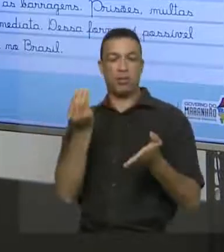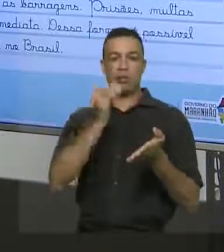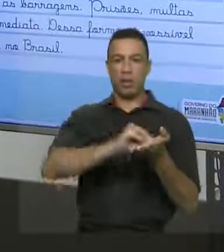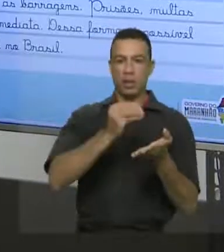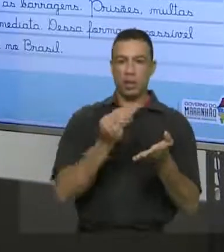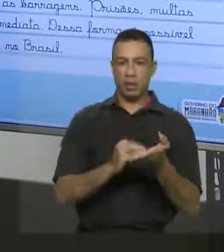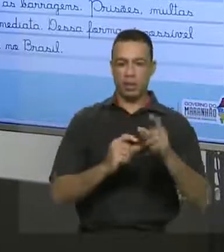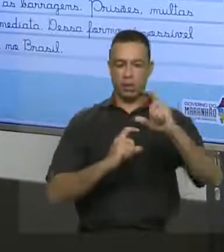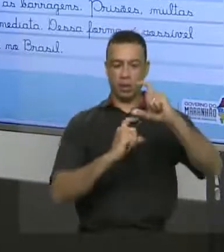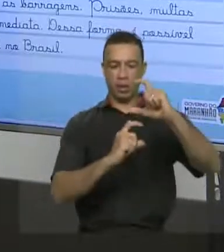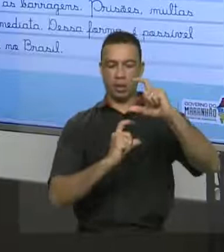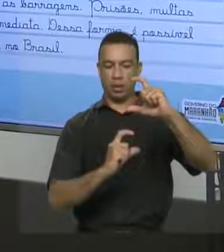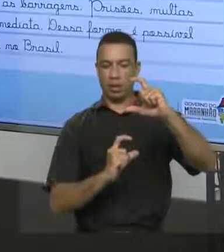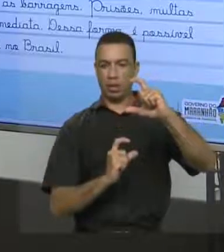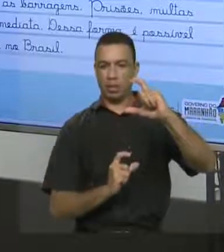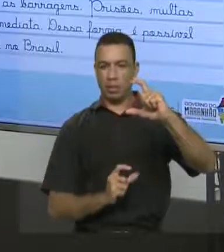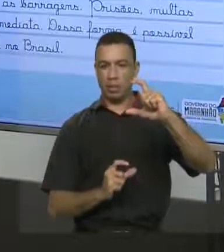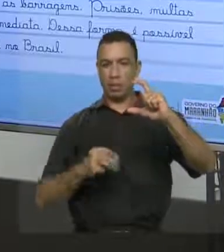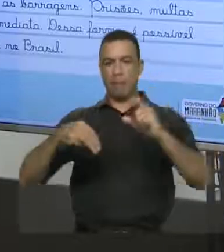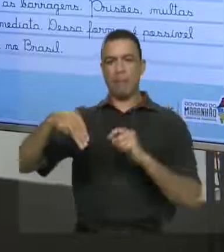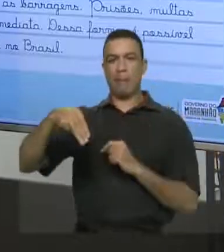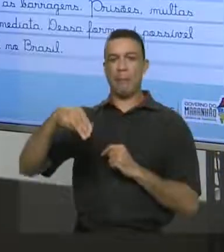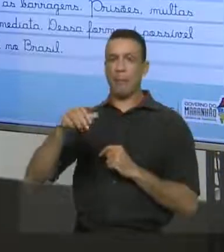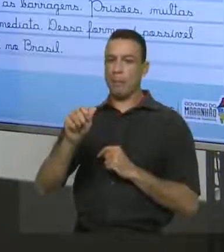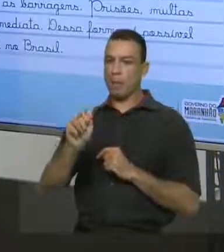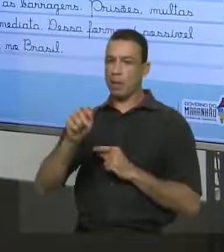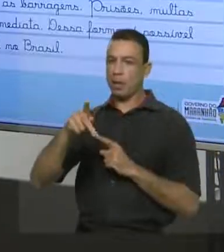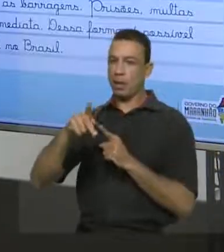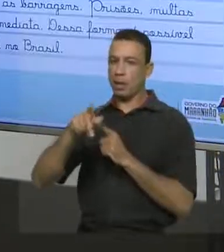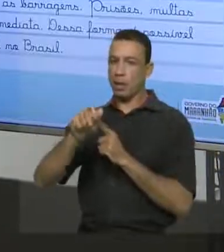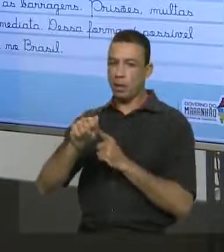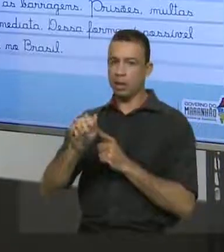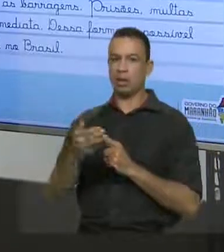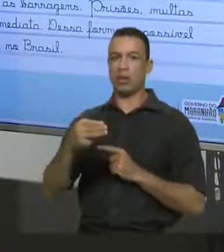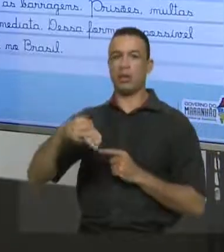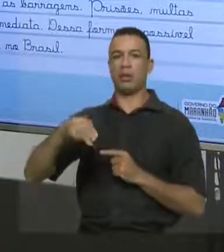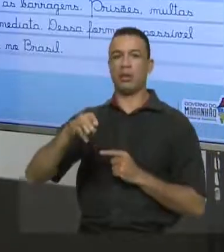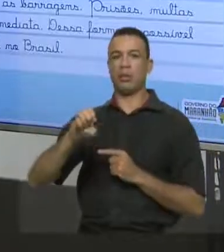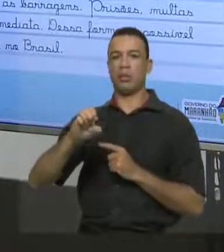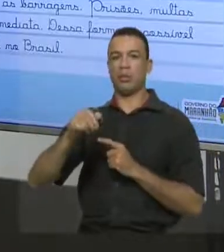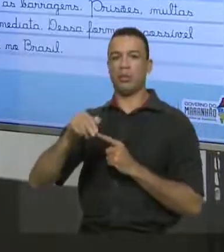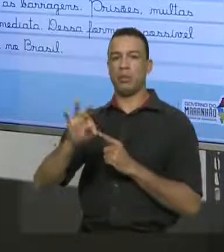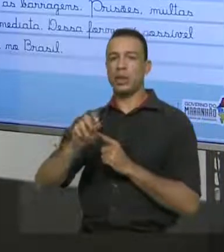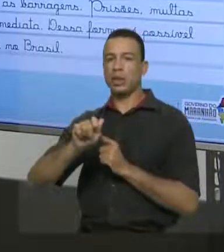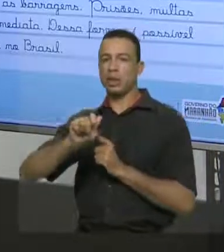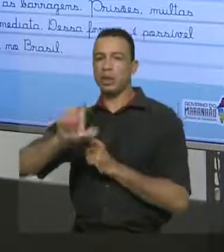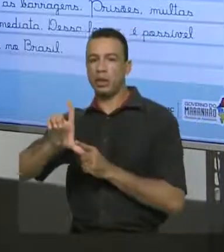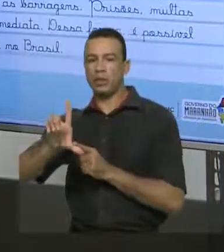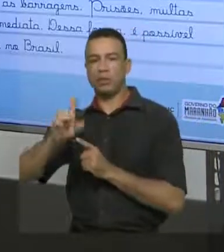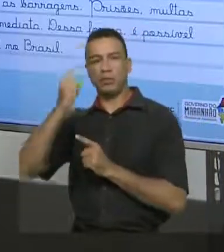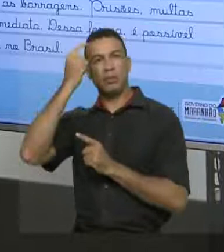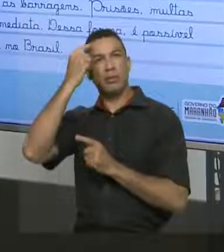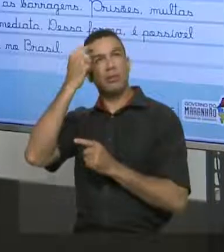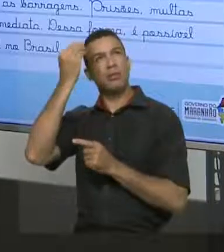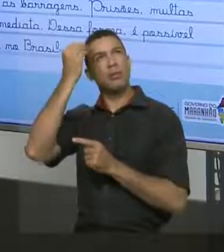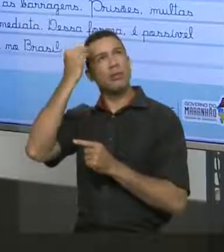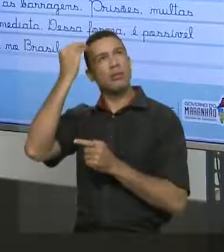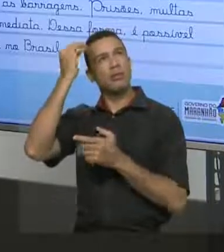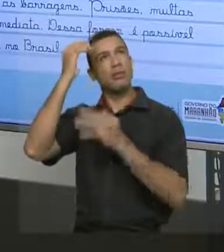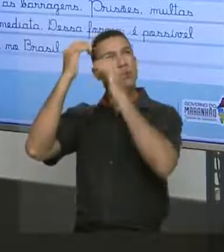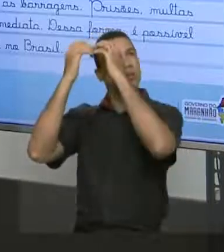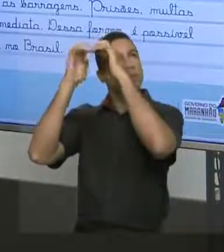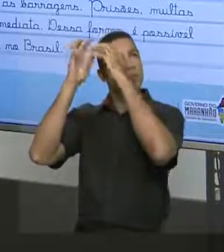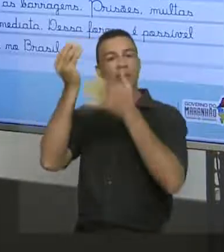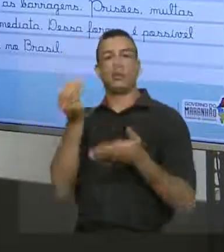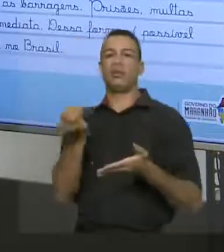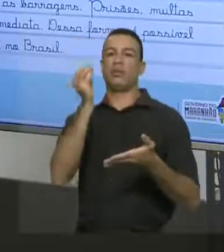tópicos, você faz o mapa mental, e aí você vai transformar esse projeto em texto. E aí, não